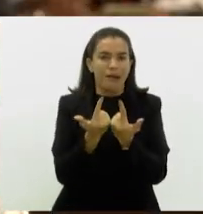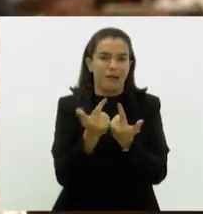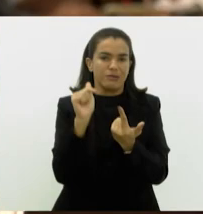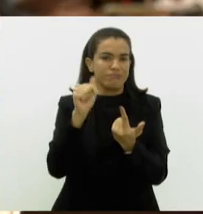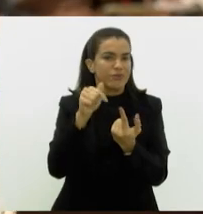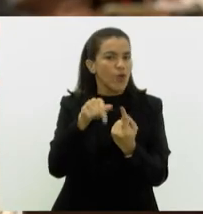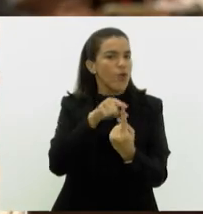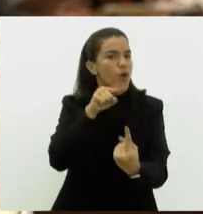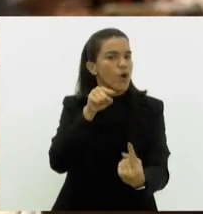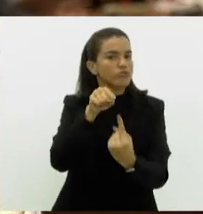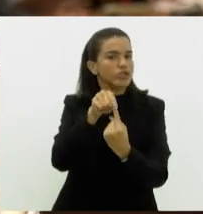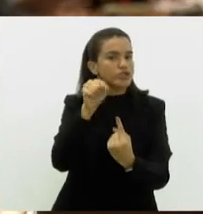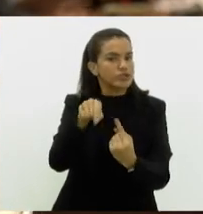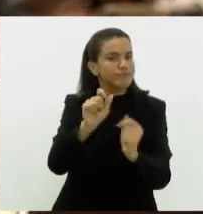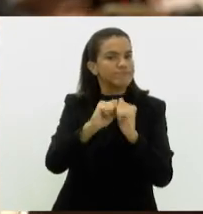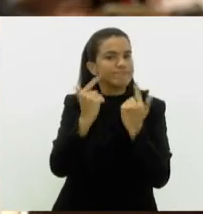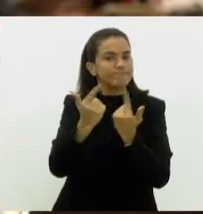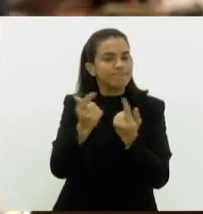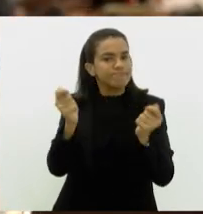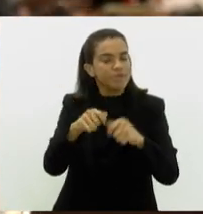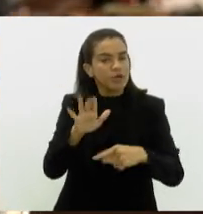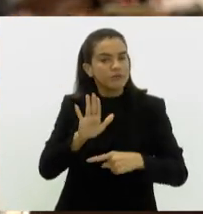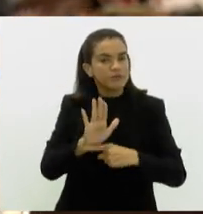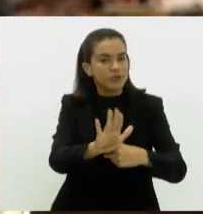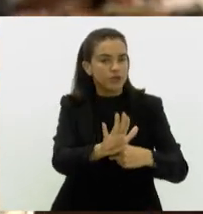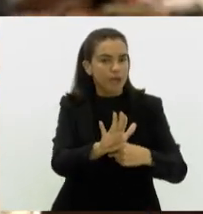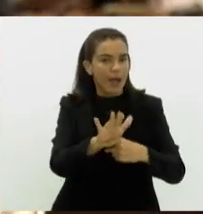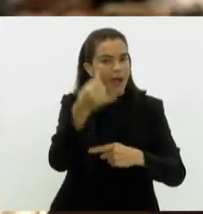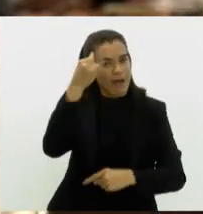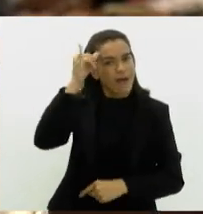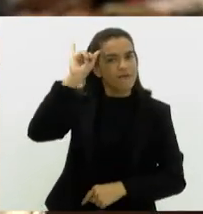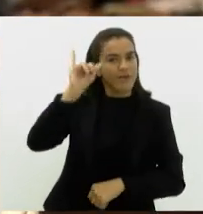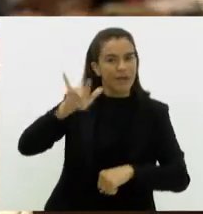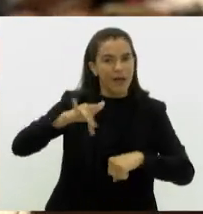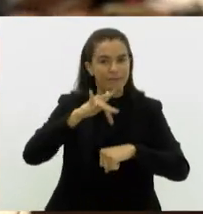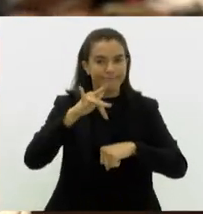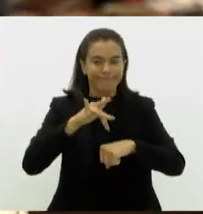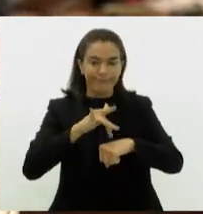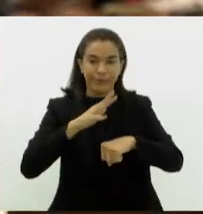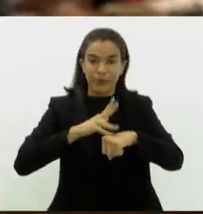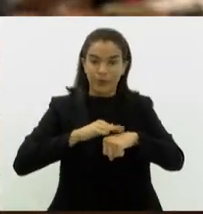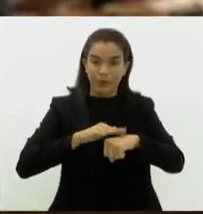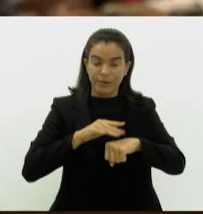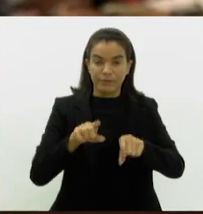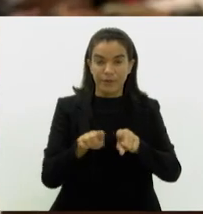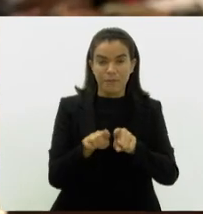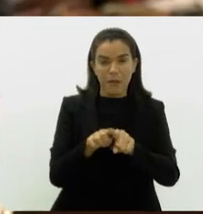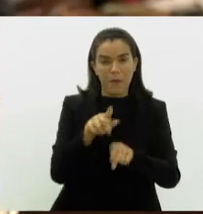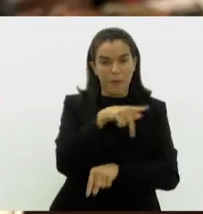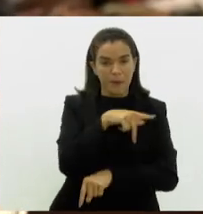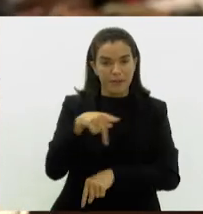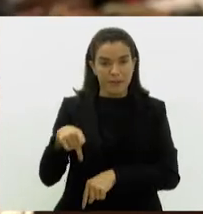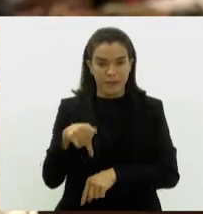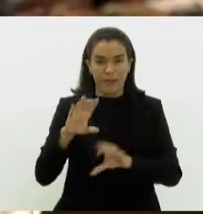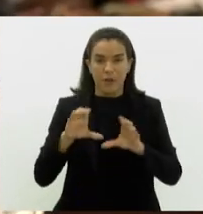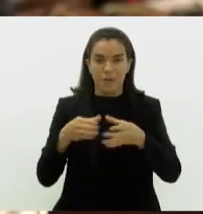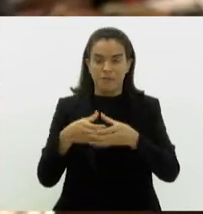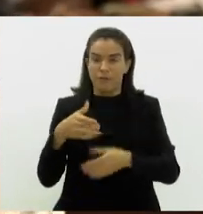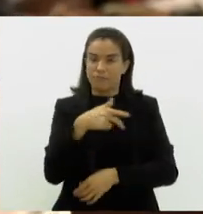função legislativa aqui pode ajudar nessa prevenção? A gente chamou, como o deputado Tante falou, o presidente da Comissão da Saúde,